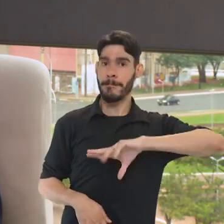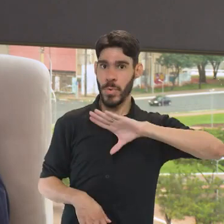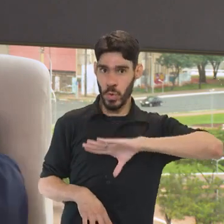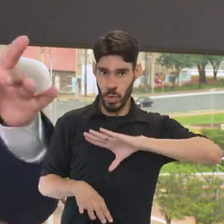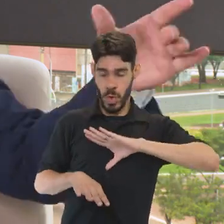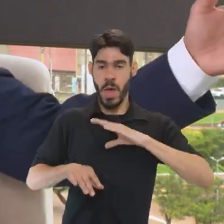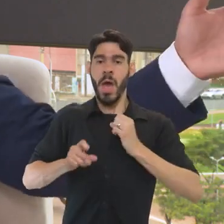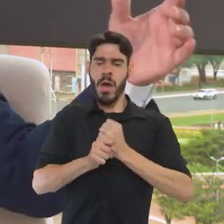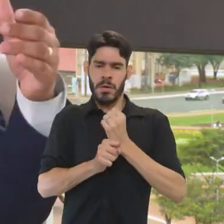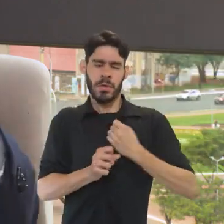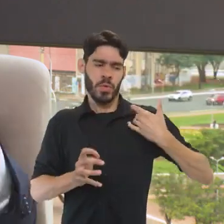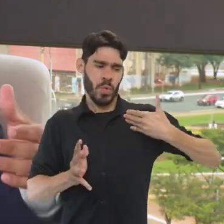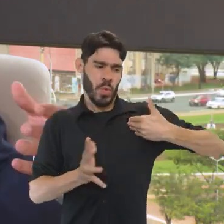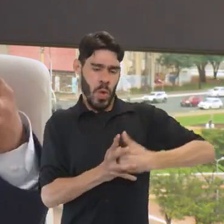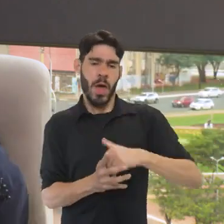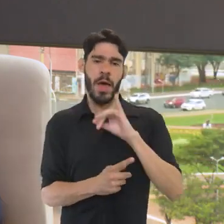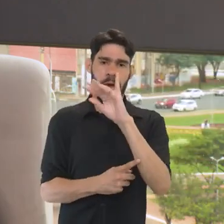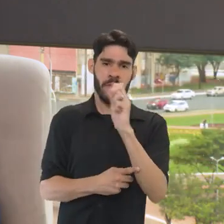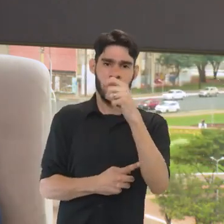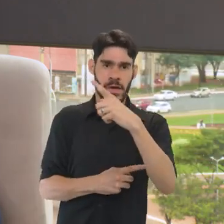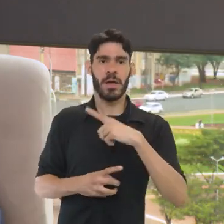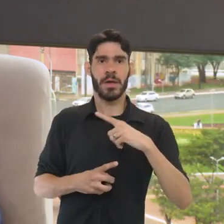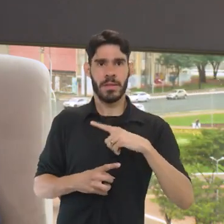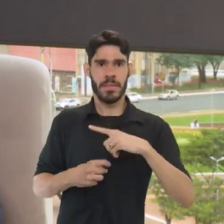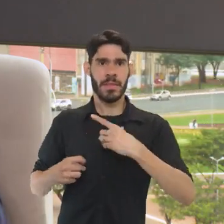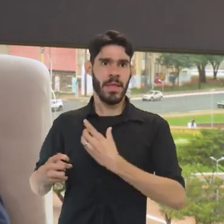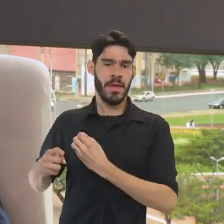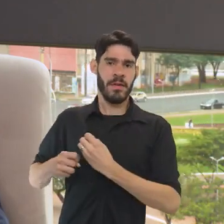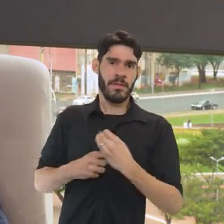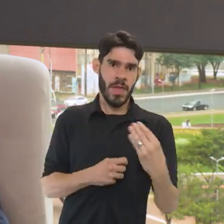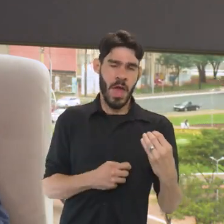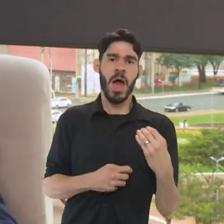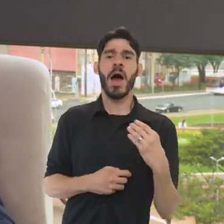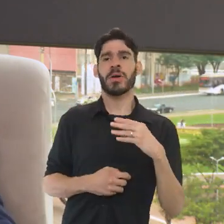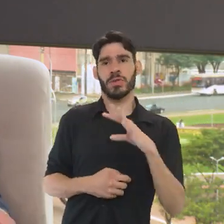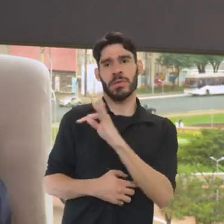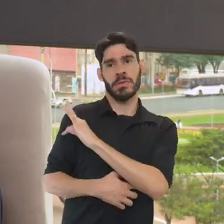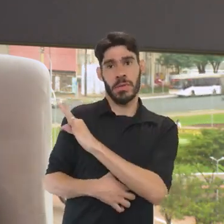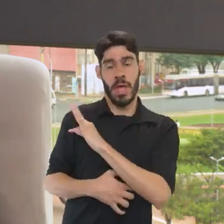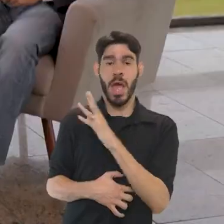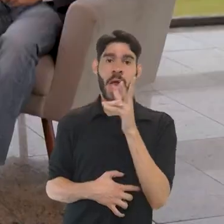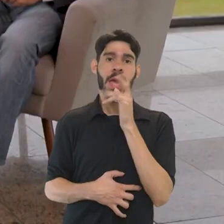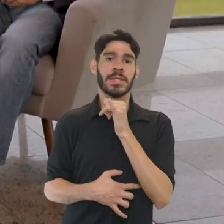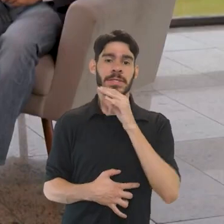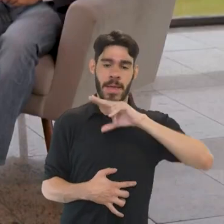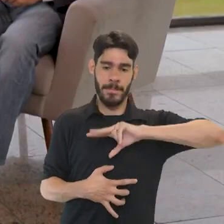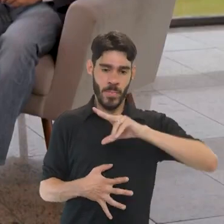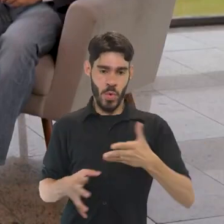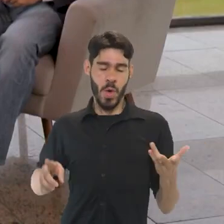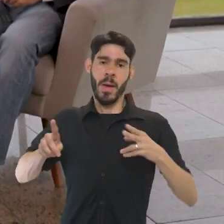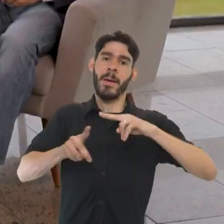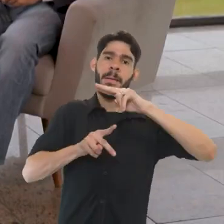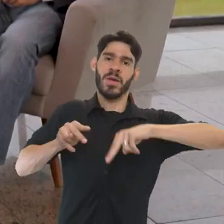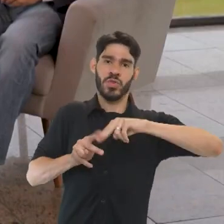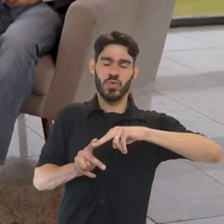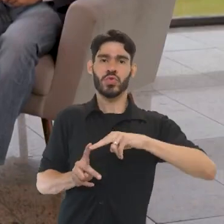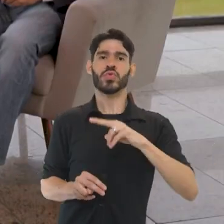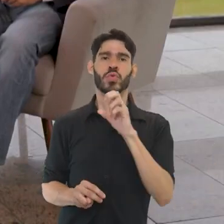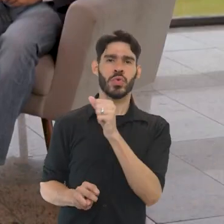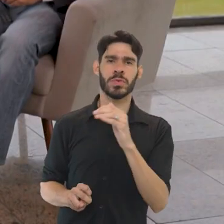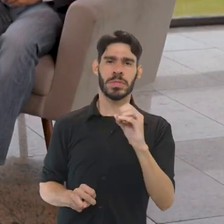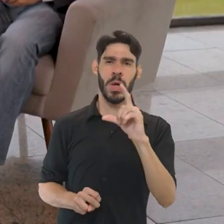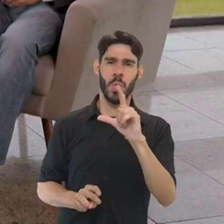fez, ao longo do tempo de existência do IFAM, muitos intercâmbios técnicos. Por exemplo, com Portugal, agora em junho, nós teremos em São Luís